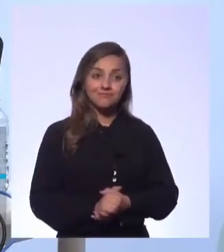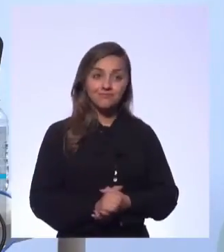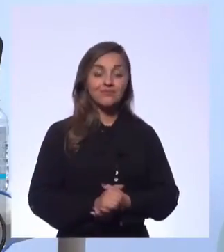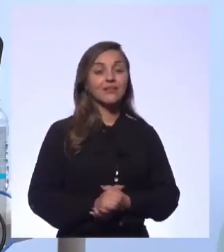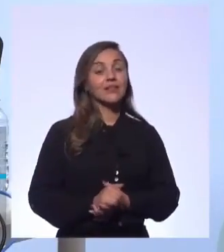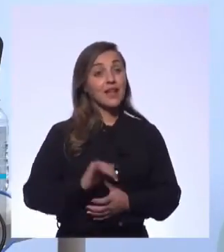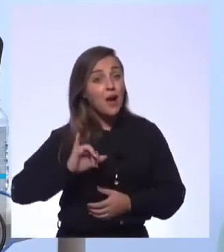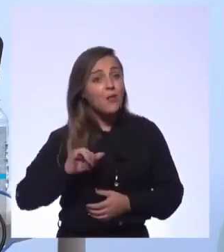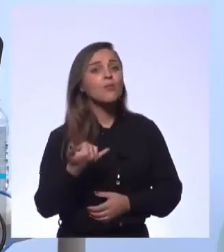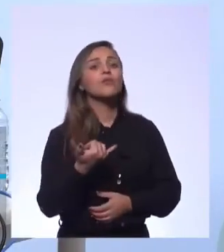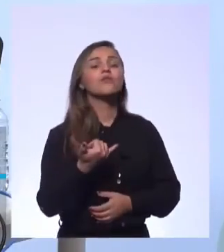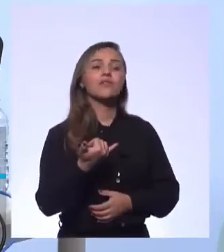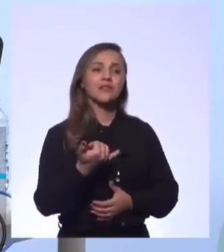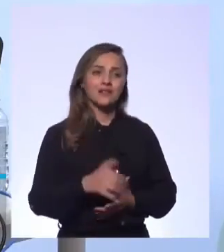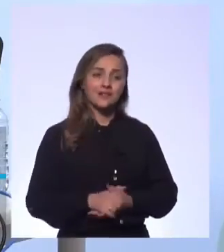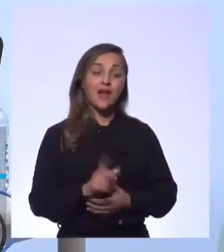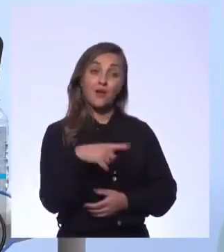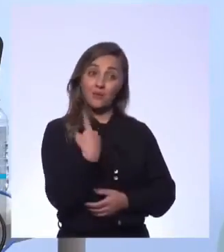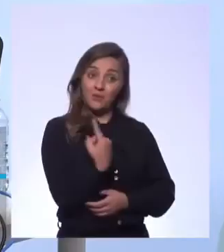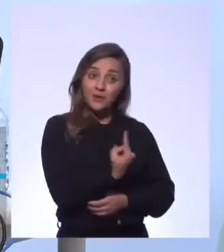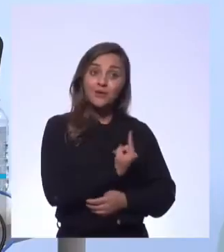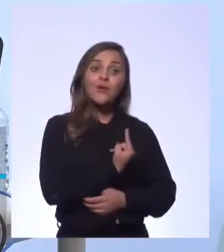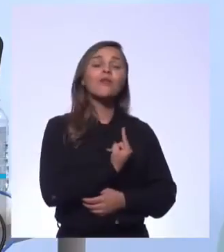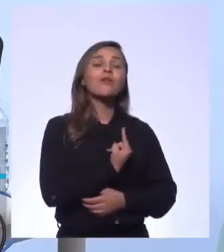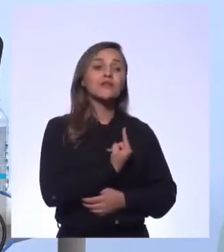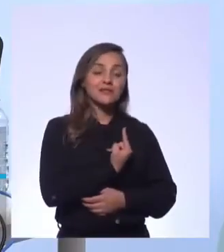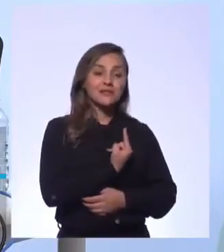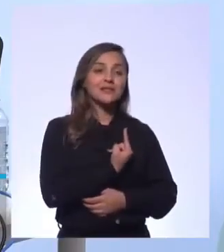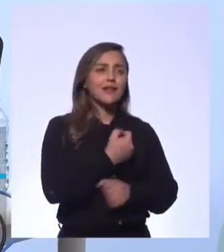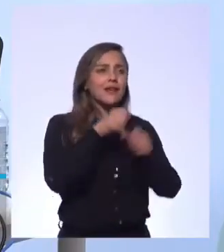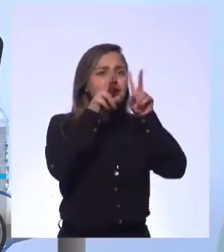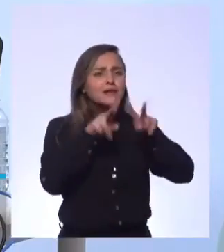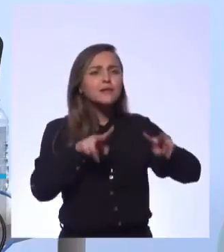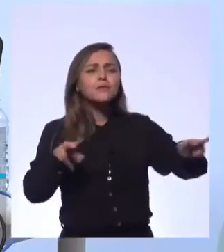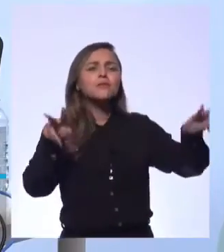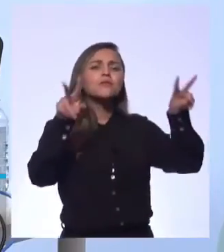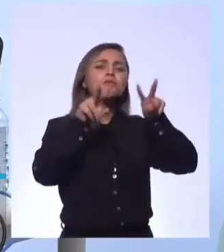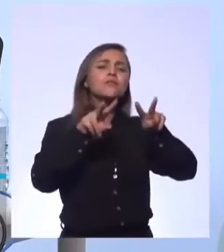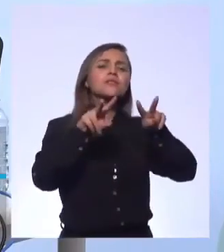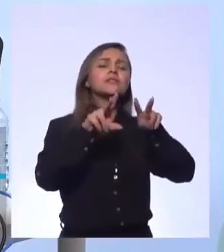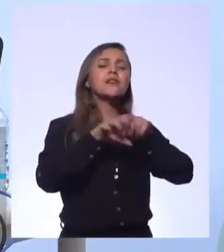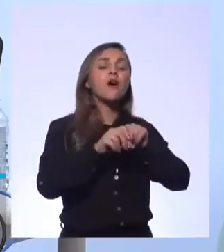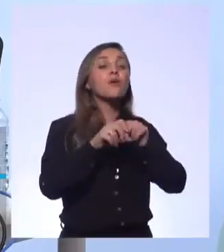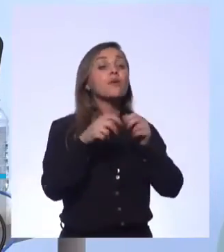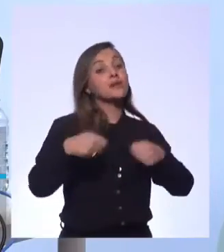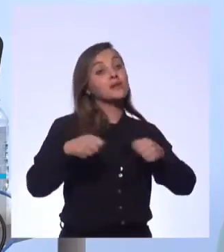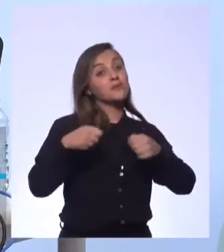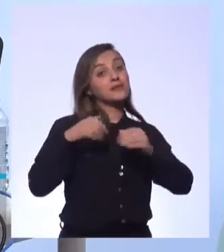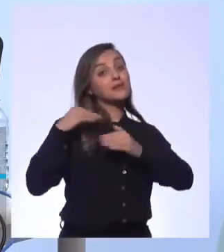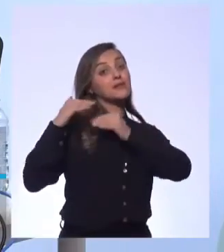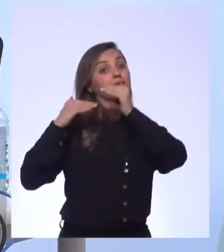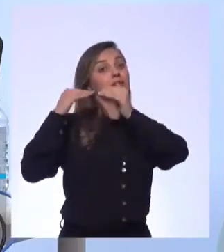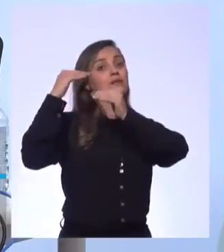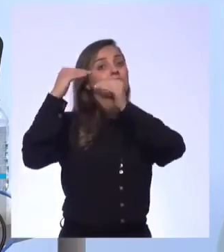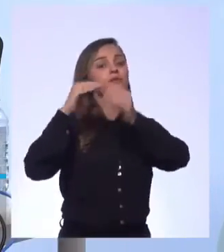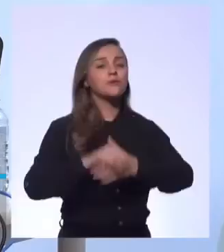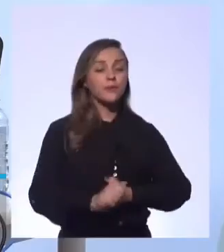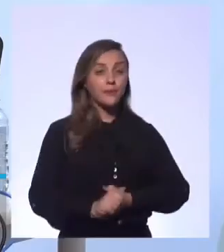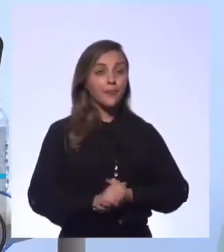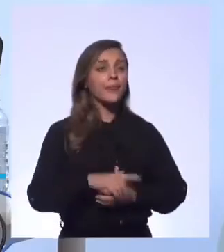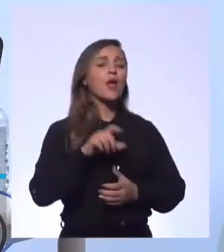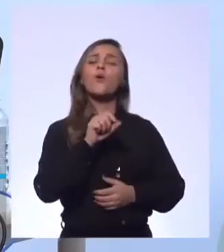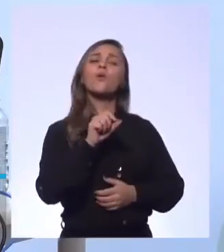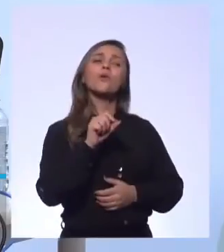isso faz toda a diferença, principalmente para nós, que temos essa visão, ou essa necessidade. E uma outra coisa que contribui